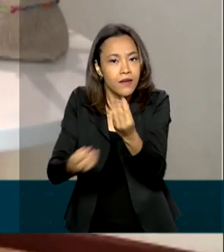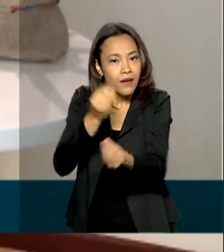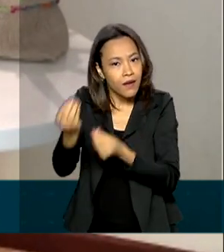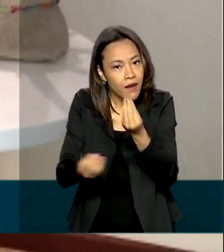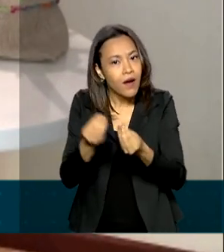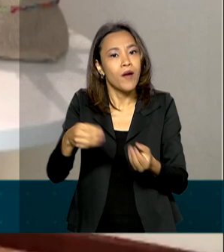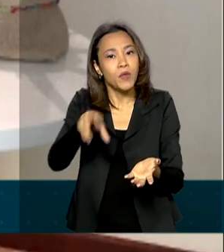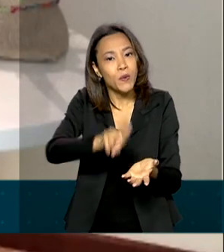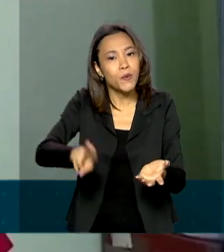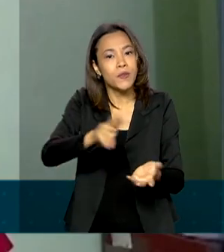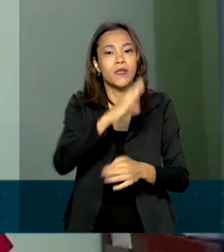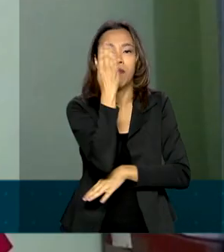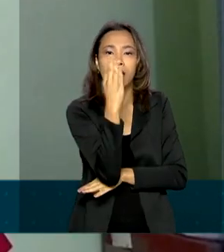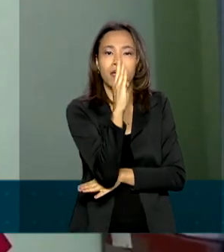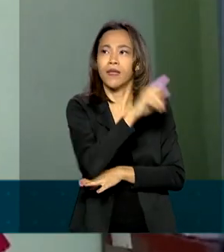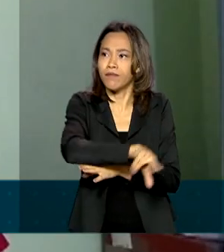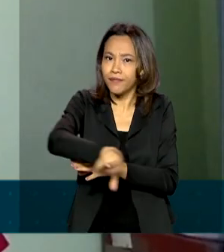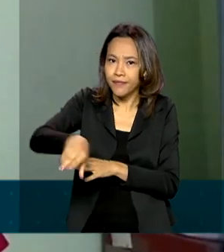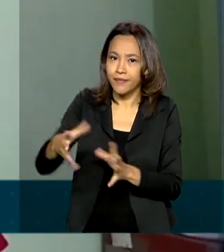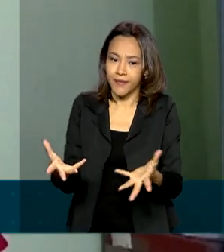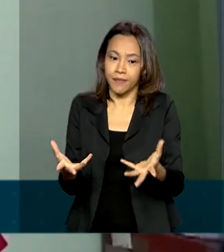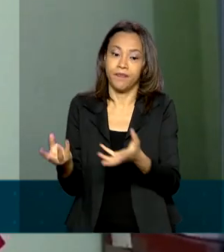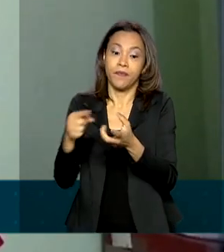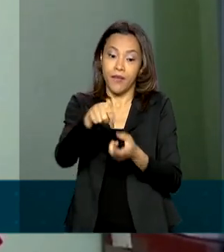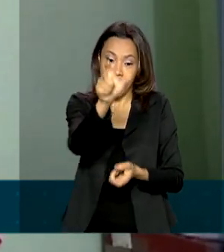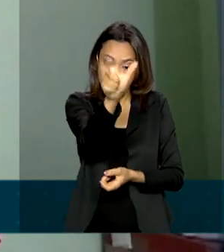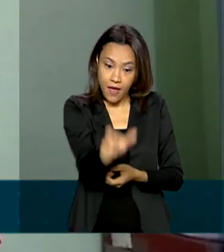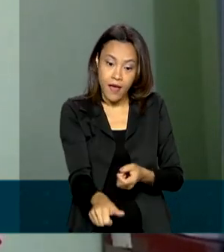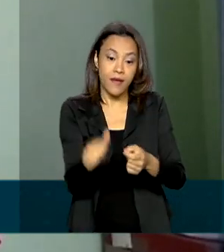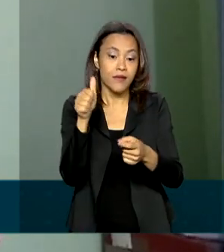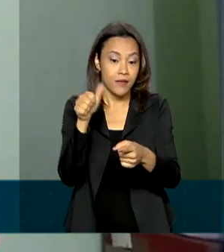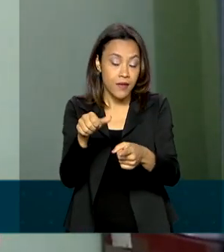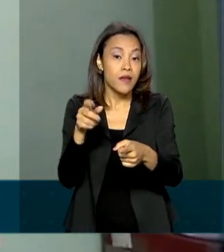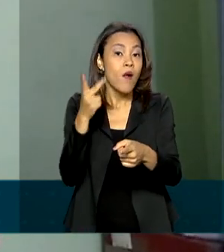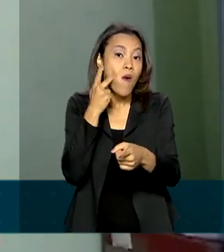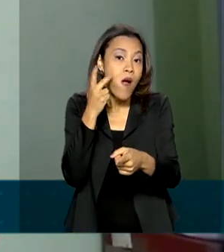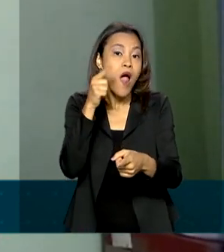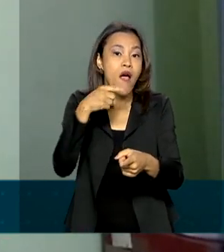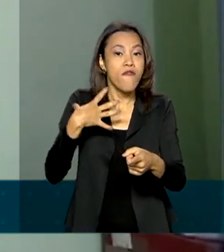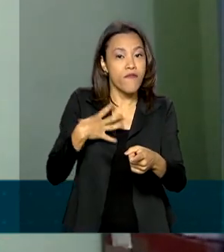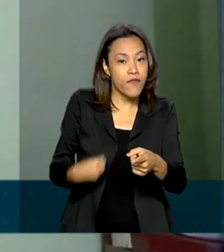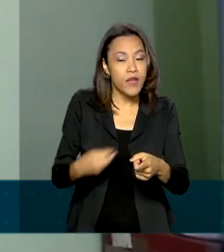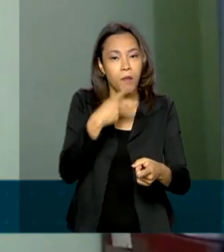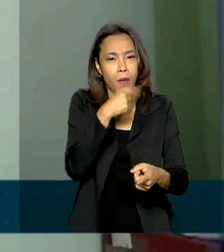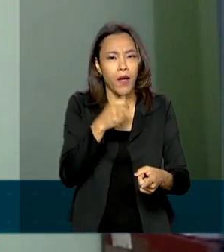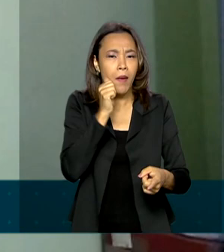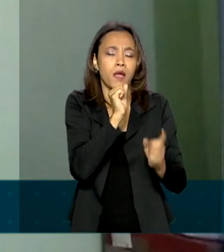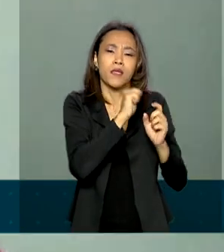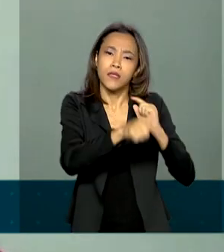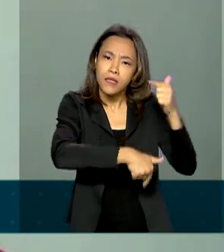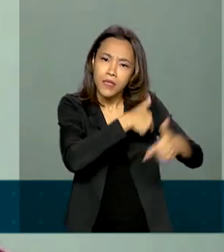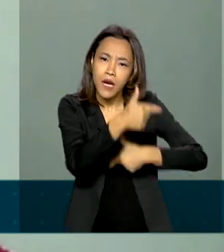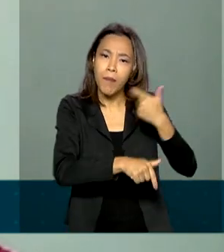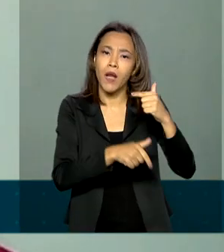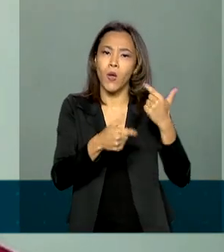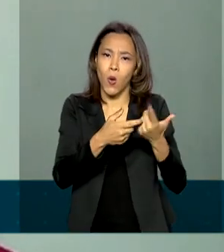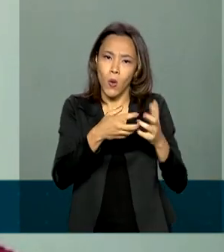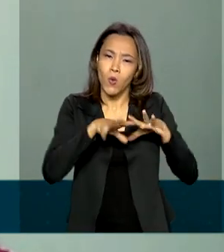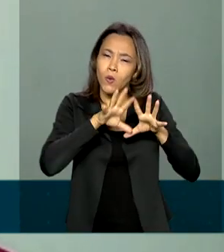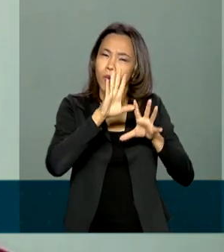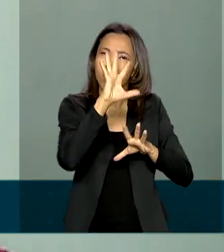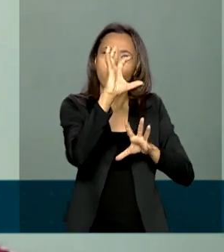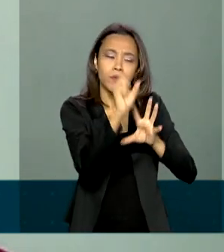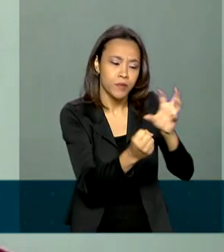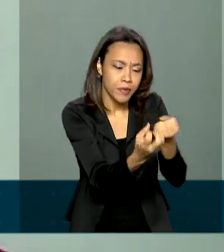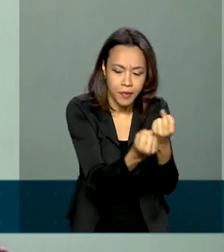manejo de madeira. A cearense Olívia é filha de extrativistas e mora num assentamento. Fez o curso.